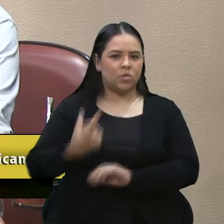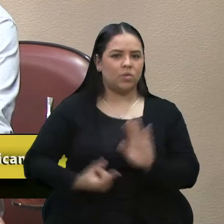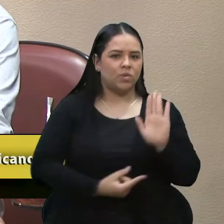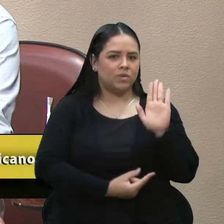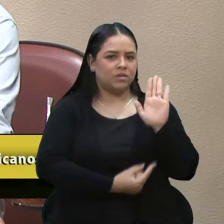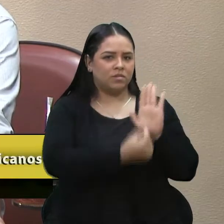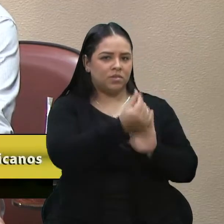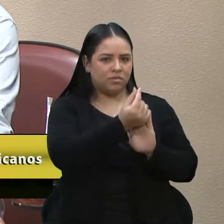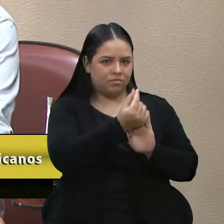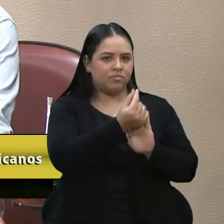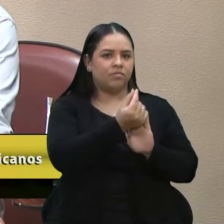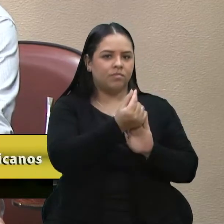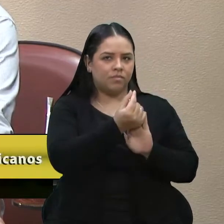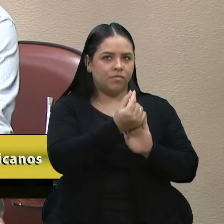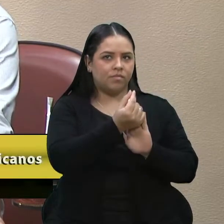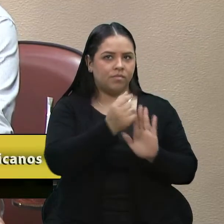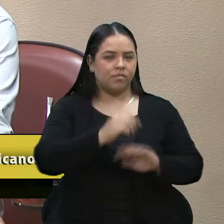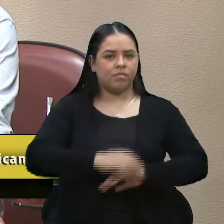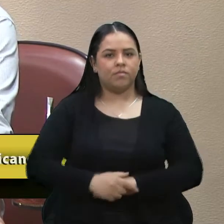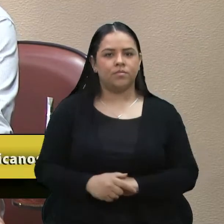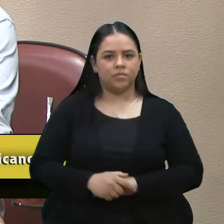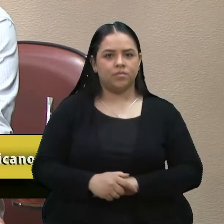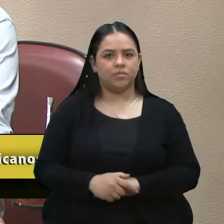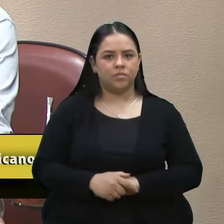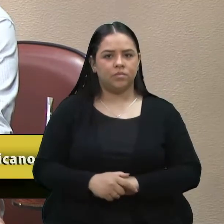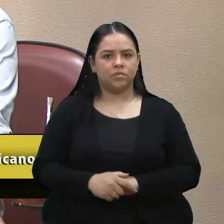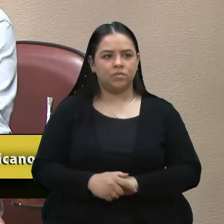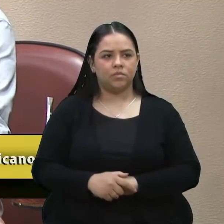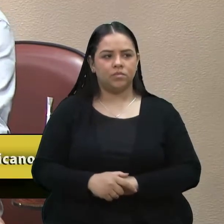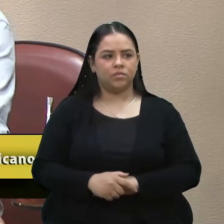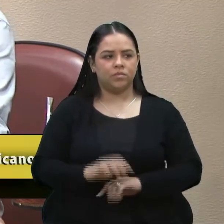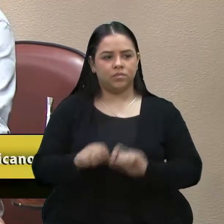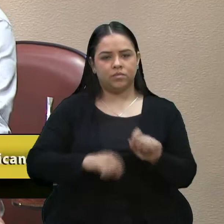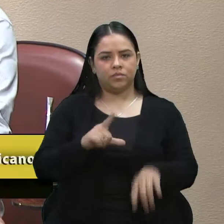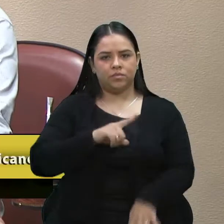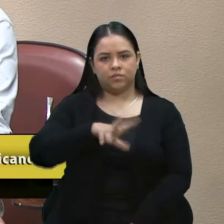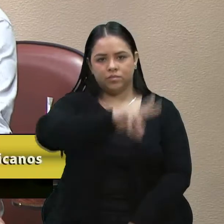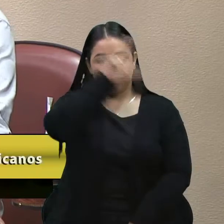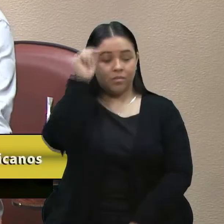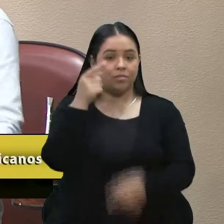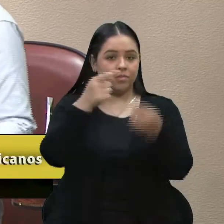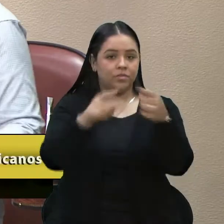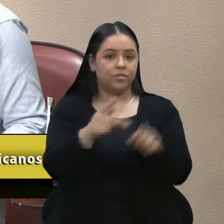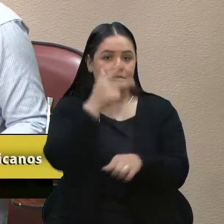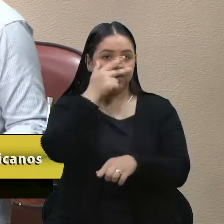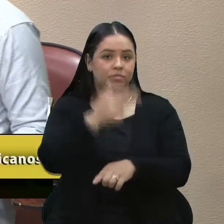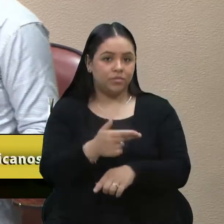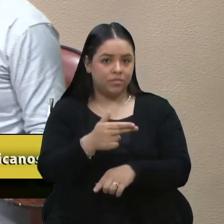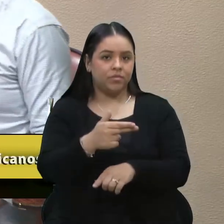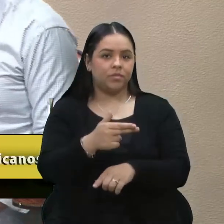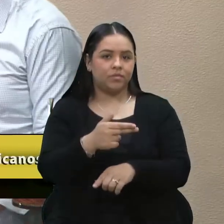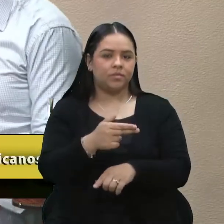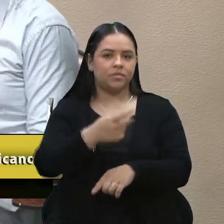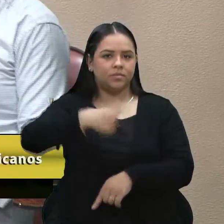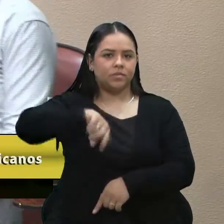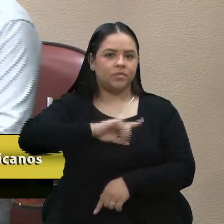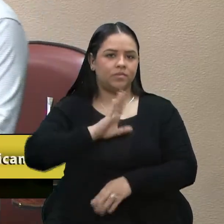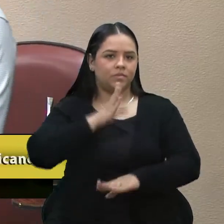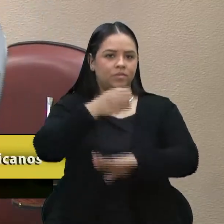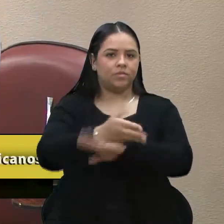do nosso município, mas, ao mesmo tempo, também o que nós estamos aqui